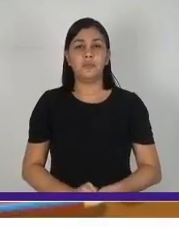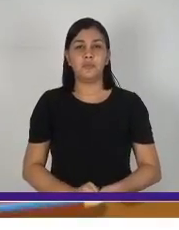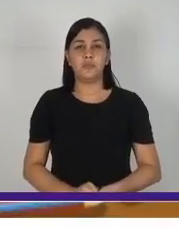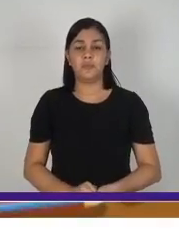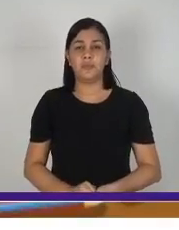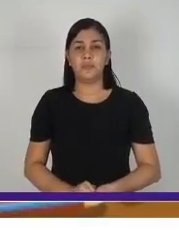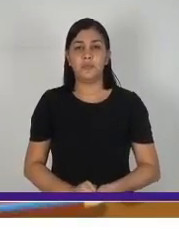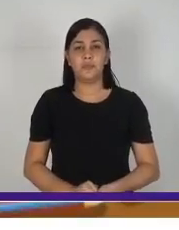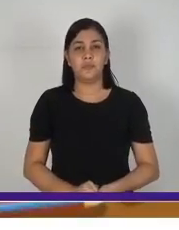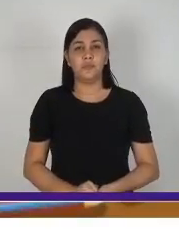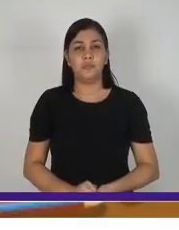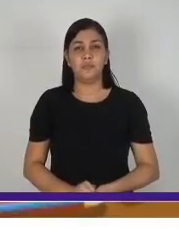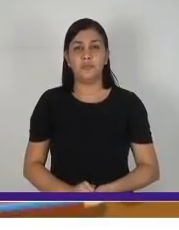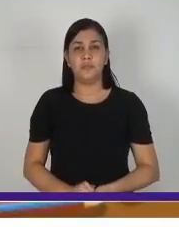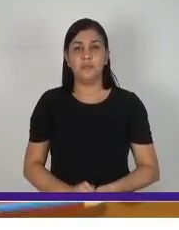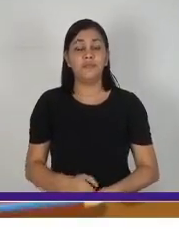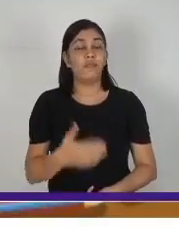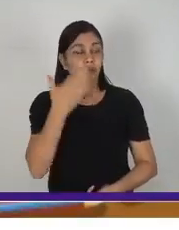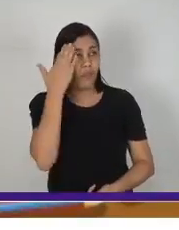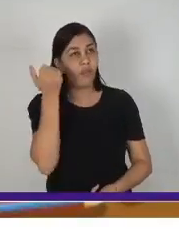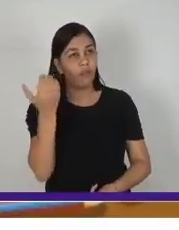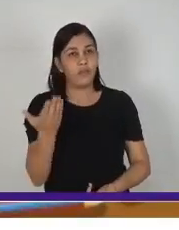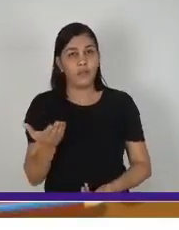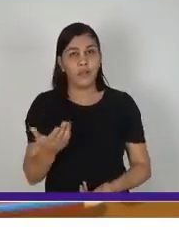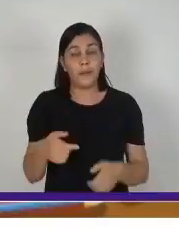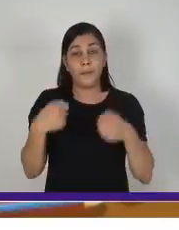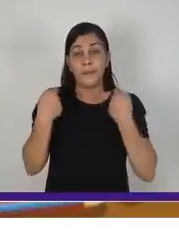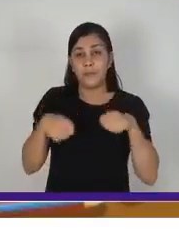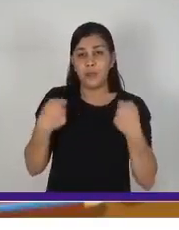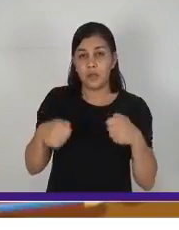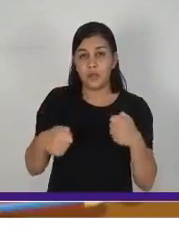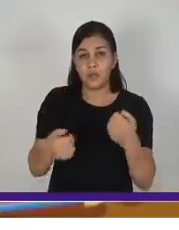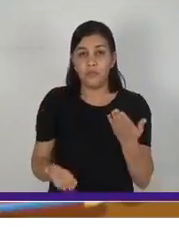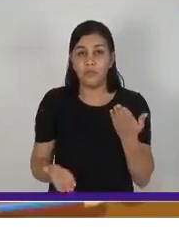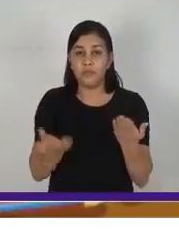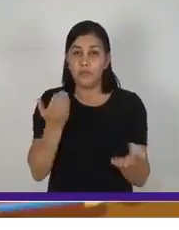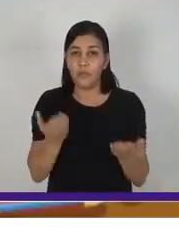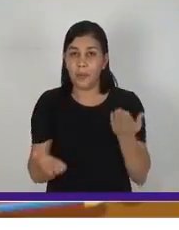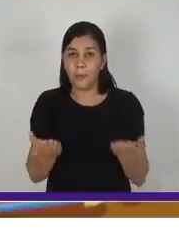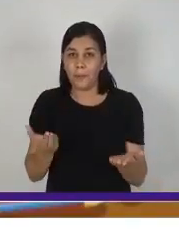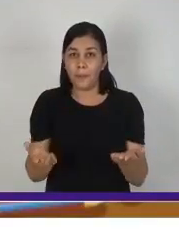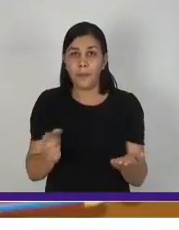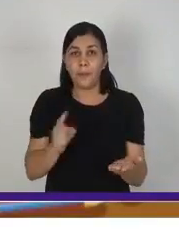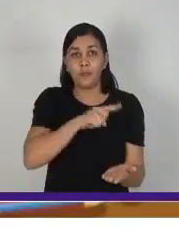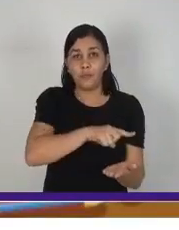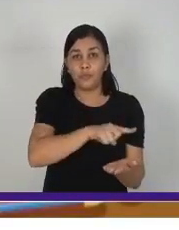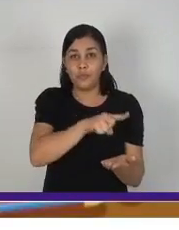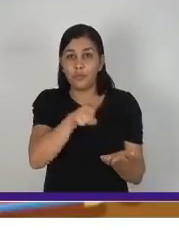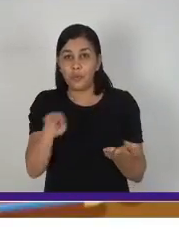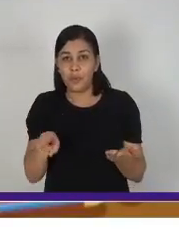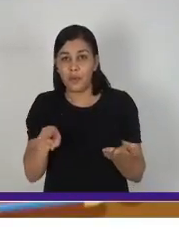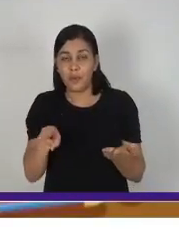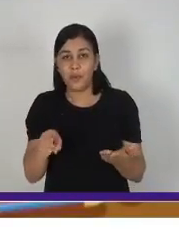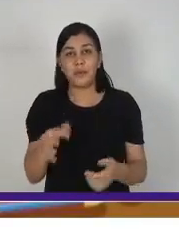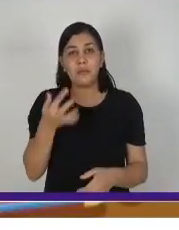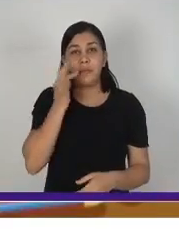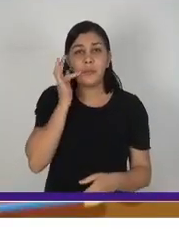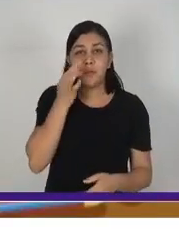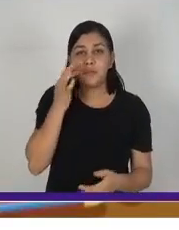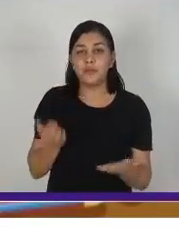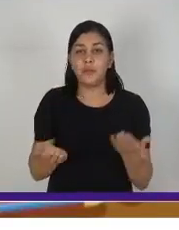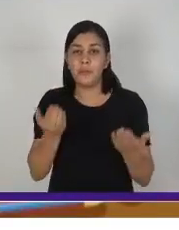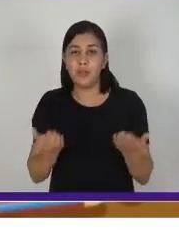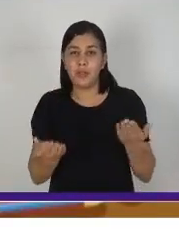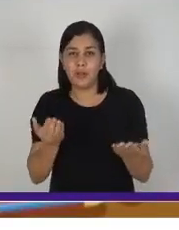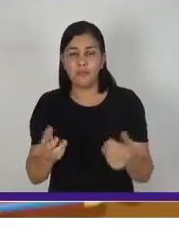Eu sei. Precisamos de uma balança para pesar as frutas. Procure por uma piscina de bolinhas.